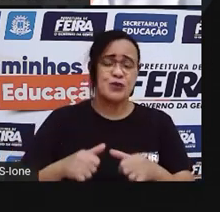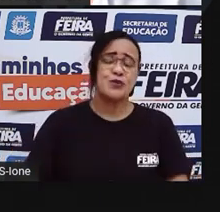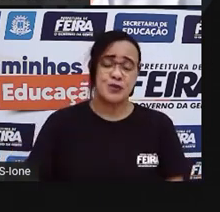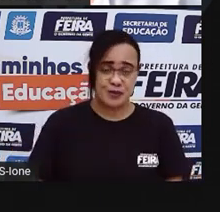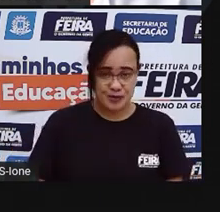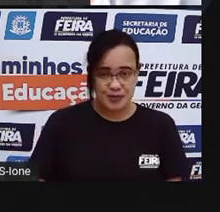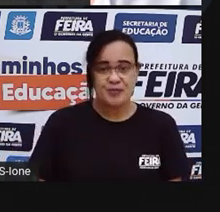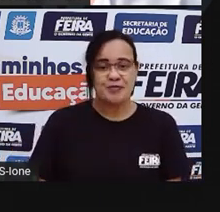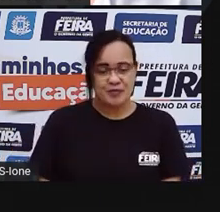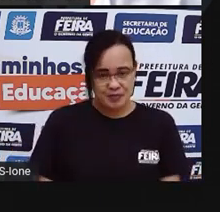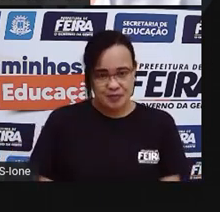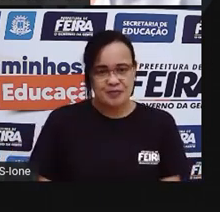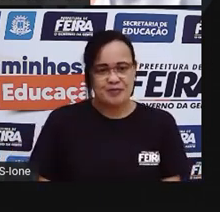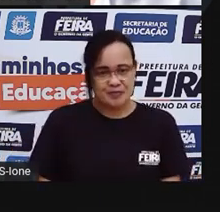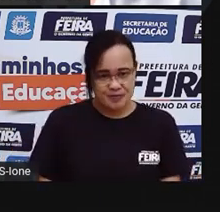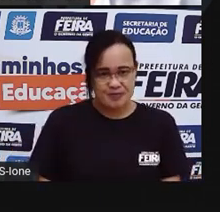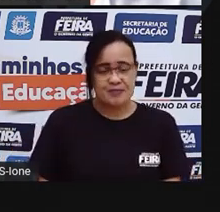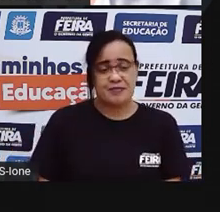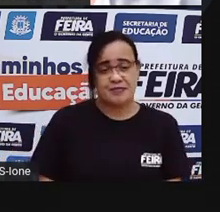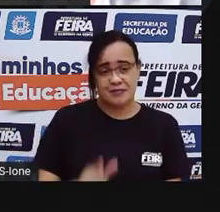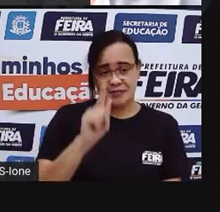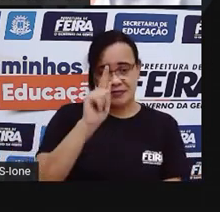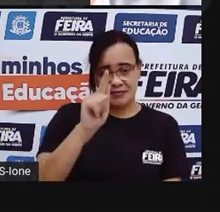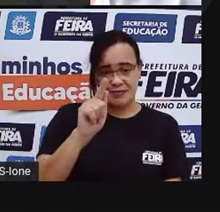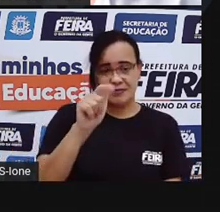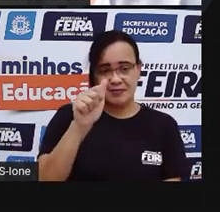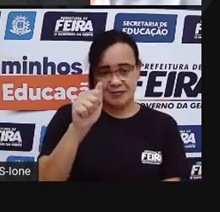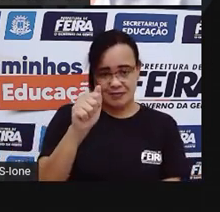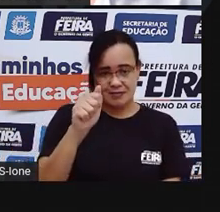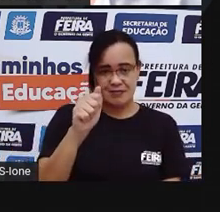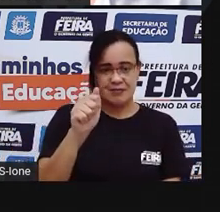Então aqui Tá escrito Gato Ó